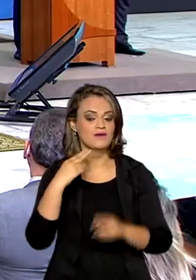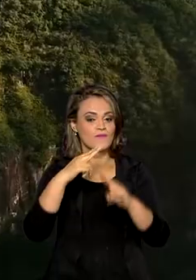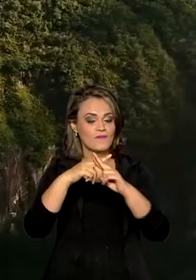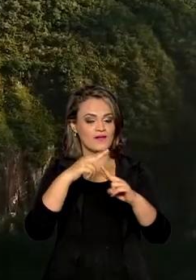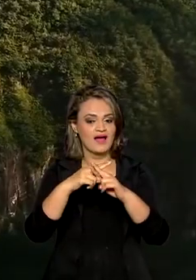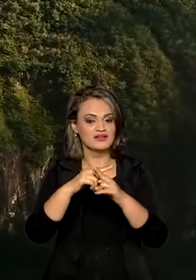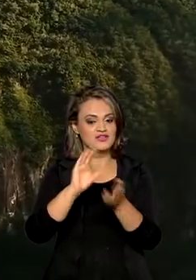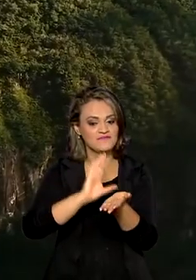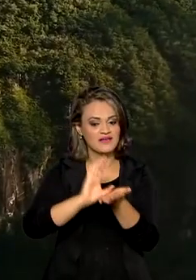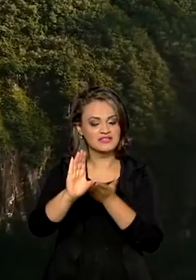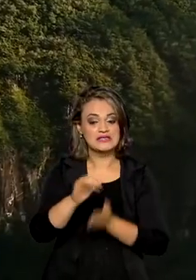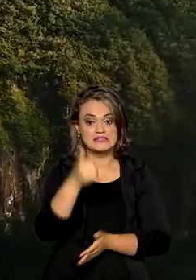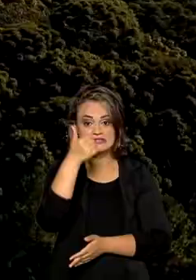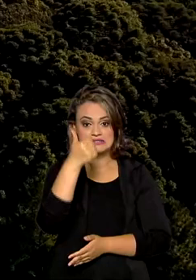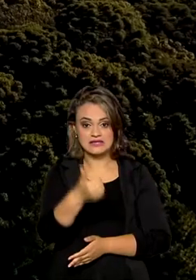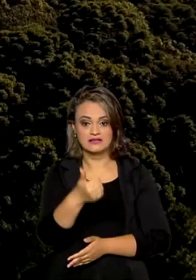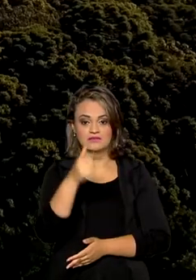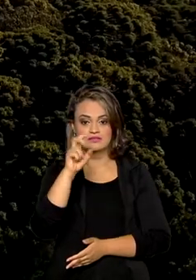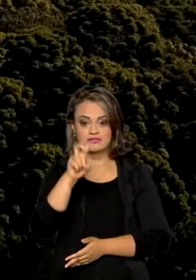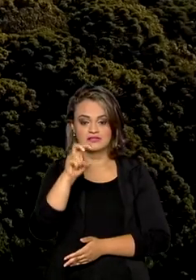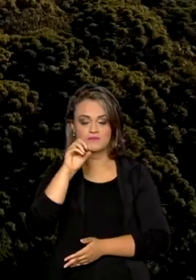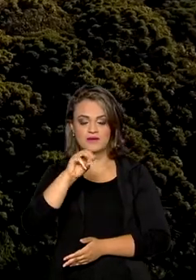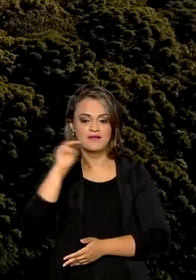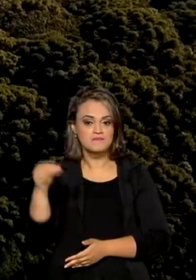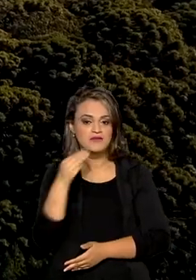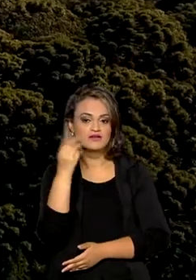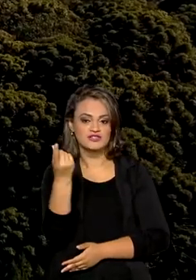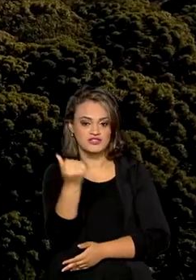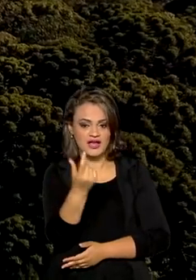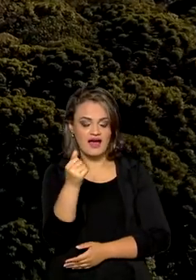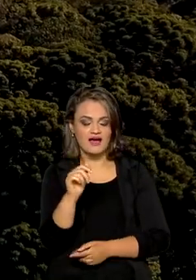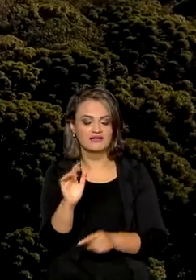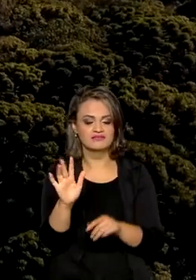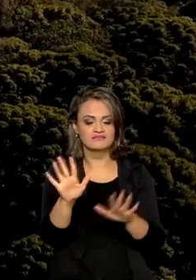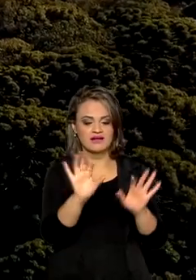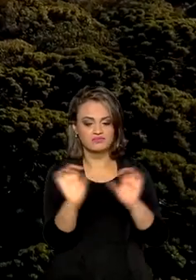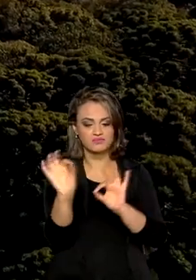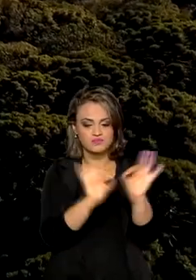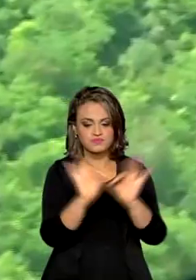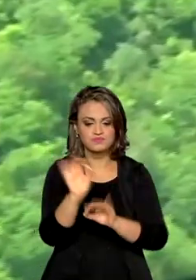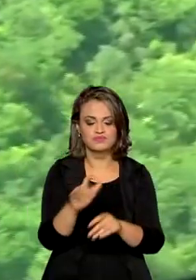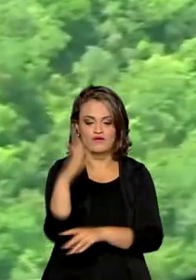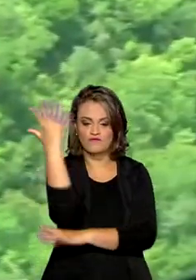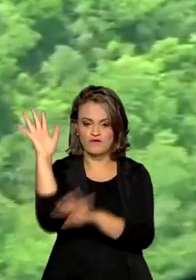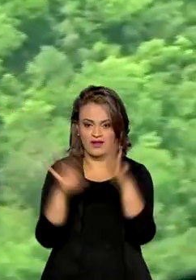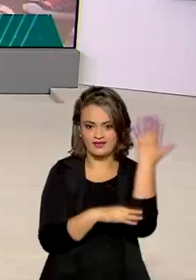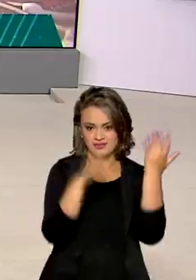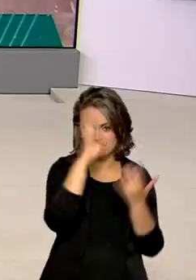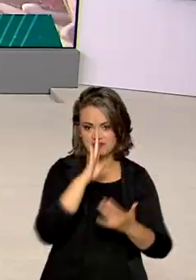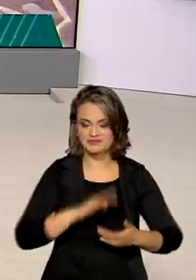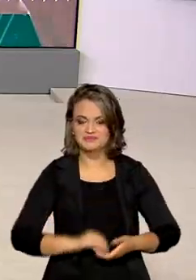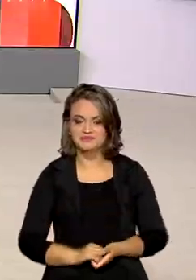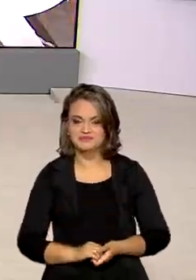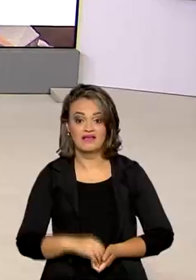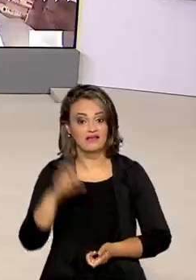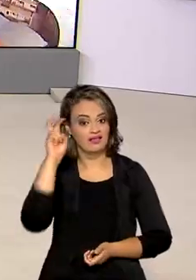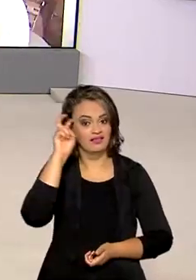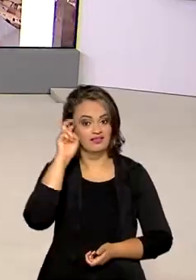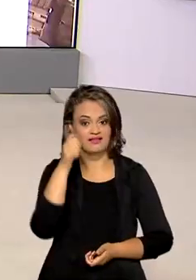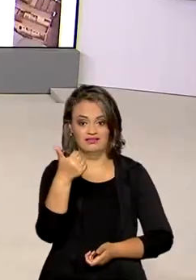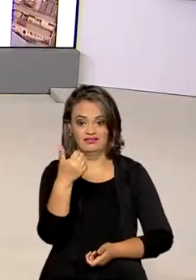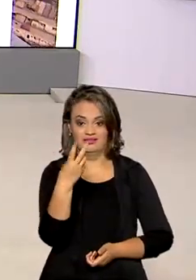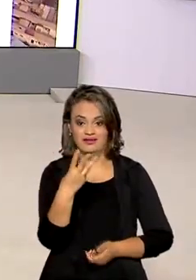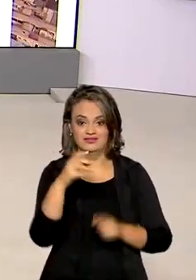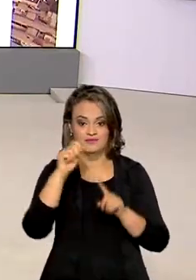Econômica vai investir 150 milhões de reais para preservar florestas brasileiras. Quinta-feira,